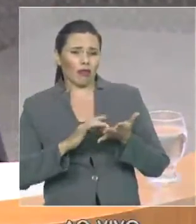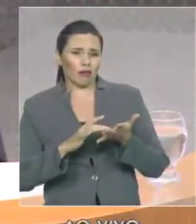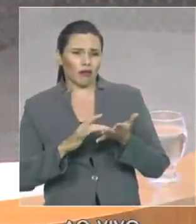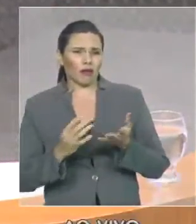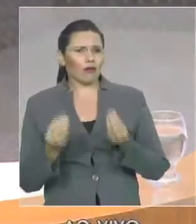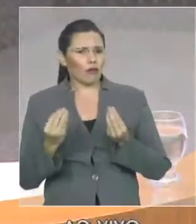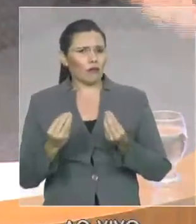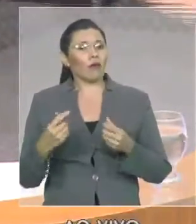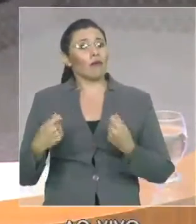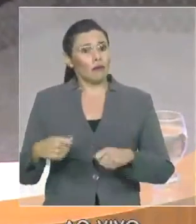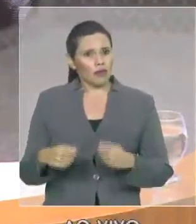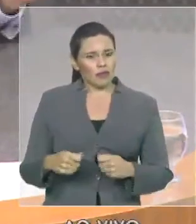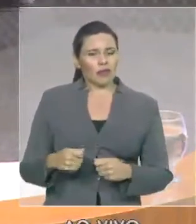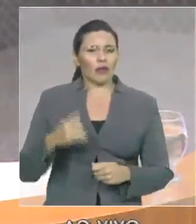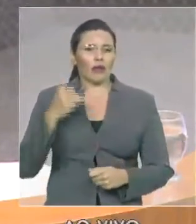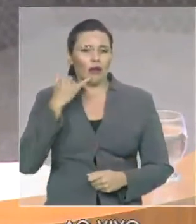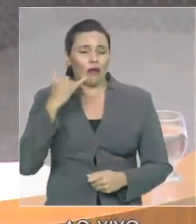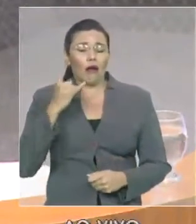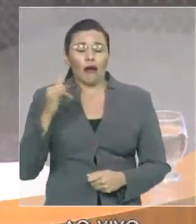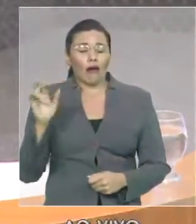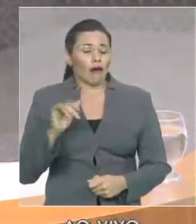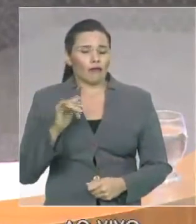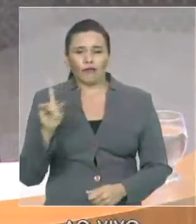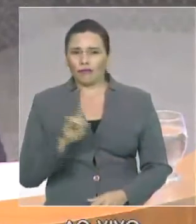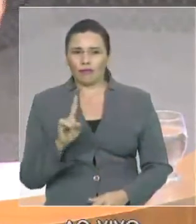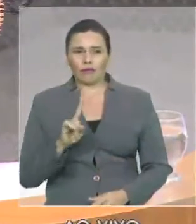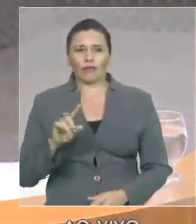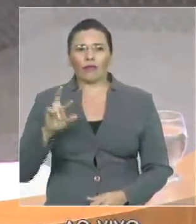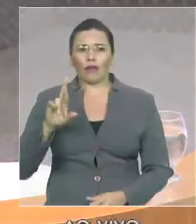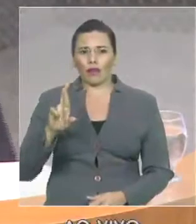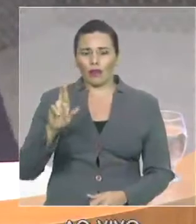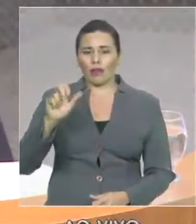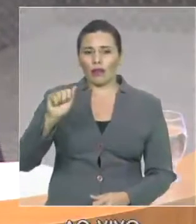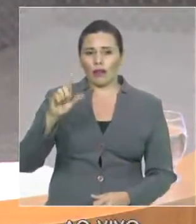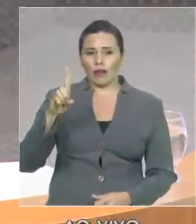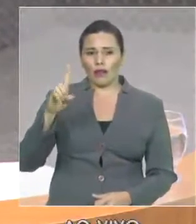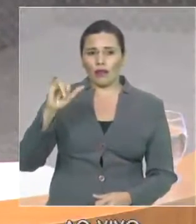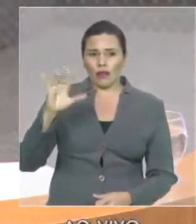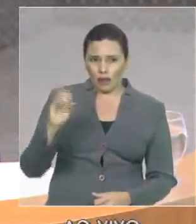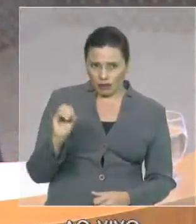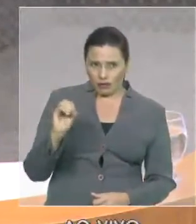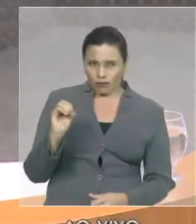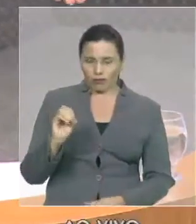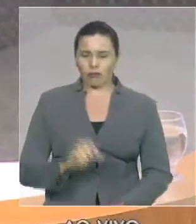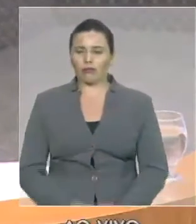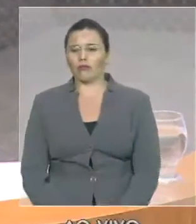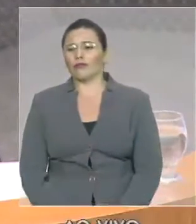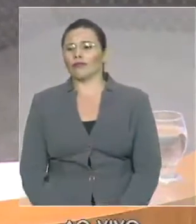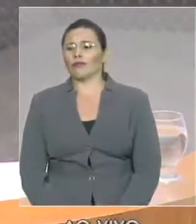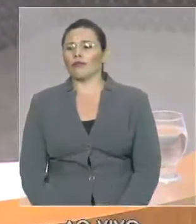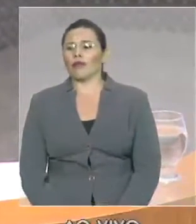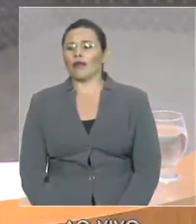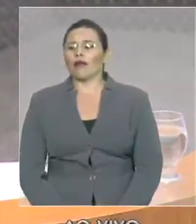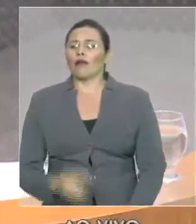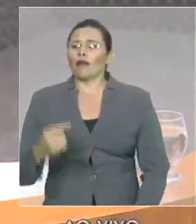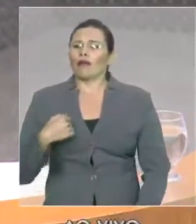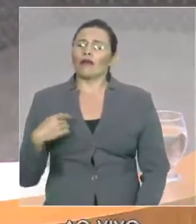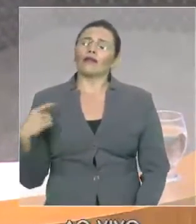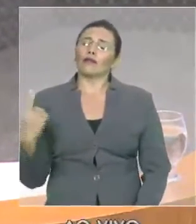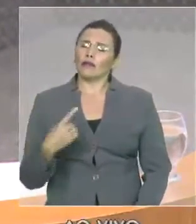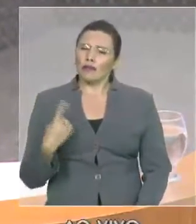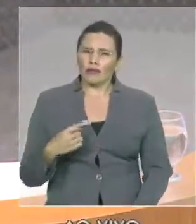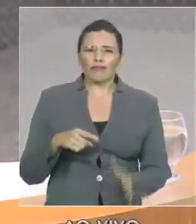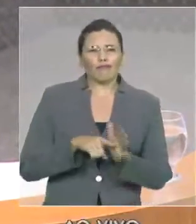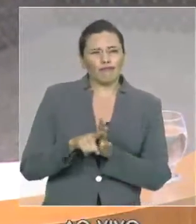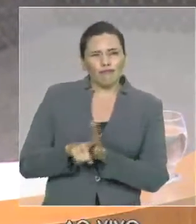Nós compramos armamentos, equipamos uma força nova que, inclusive, já está atuando, que é o COSAR, especializado em atividades